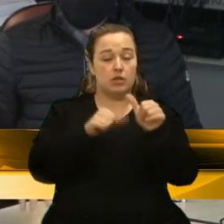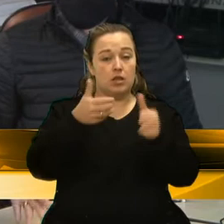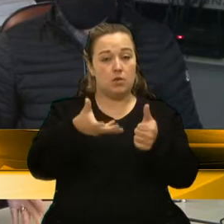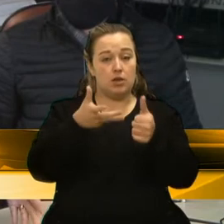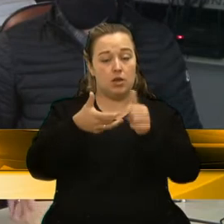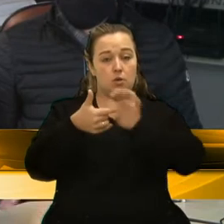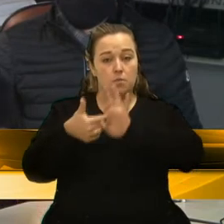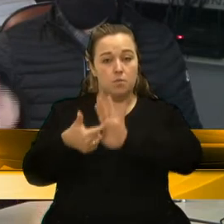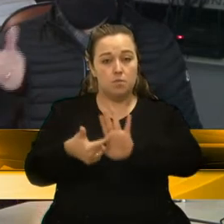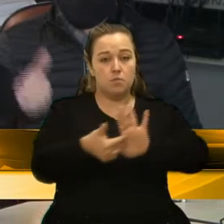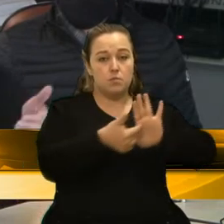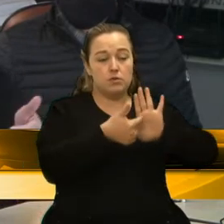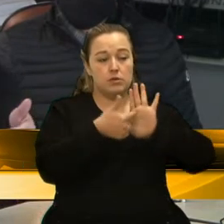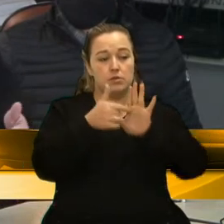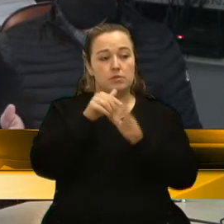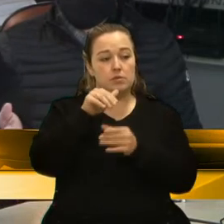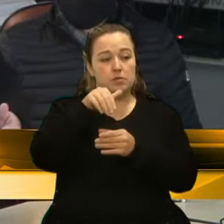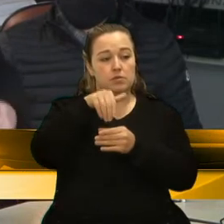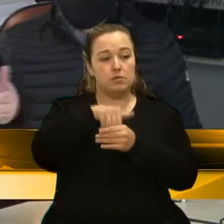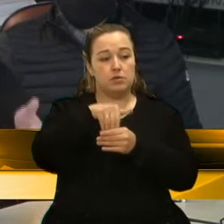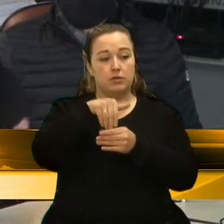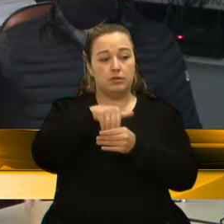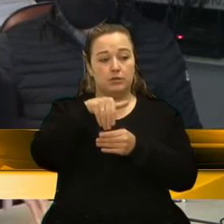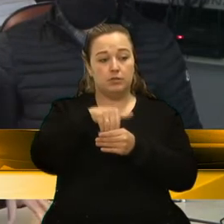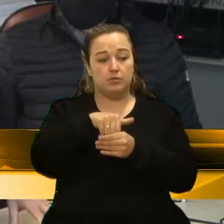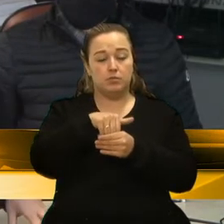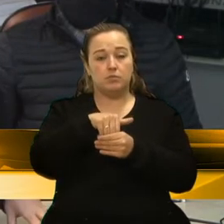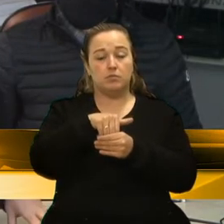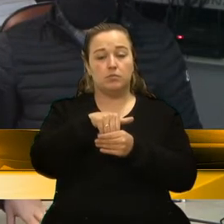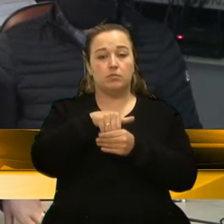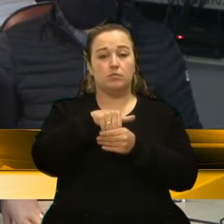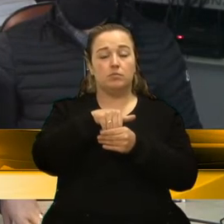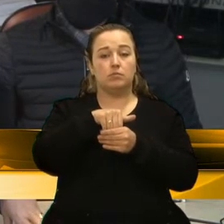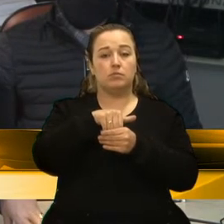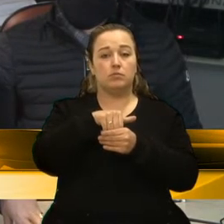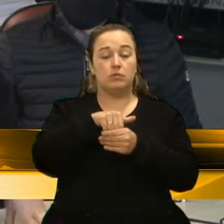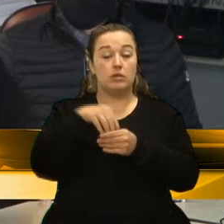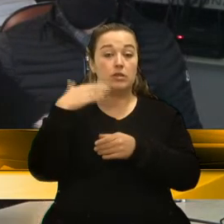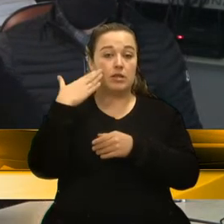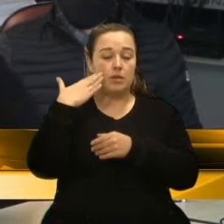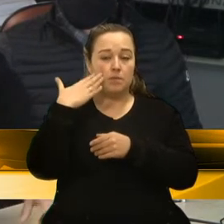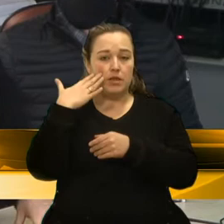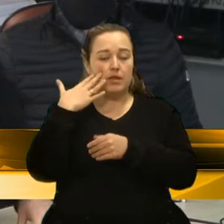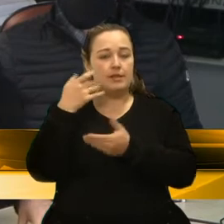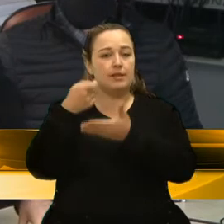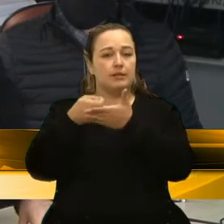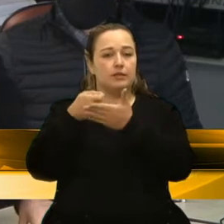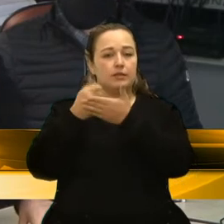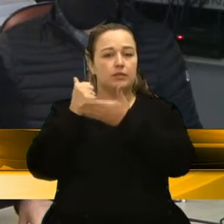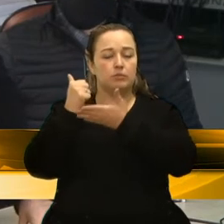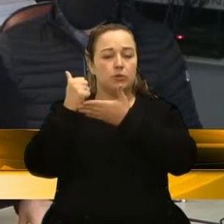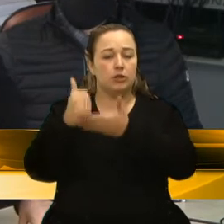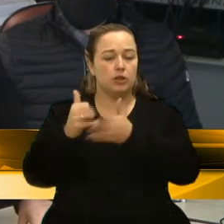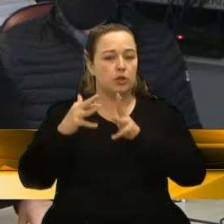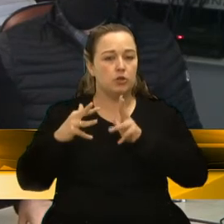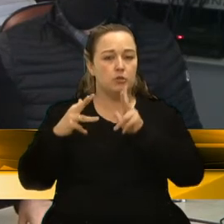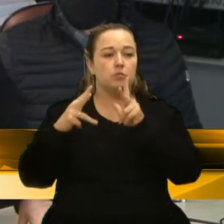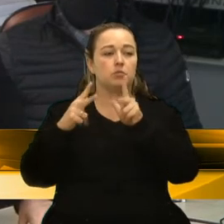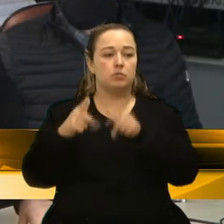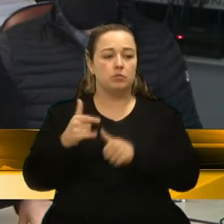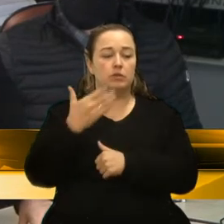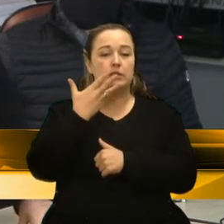votar favorável, pensando no futuro das nossas crianças, que necessitam realmente desse